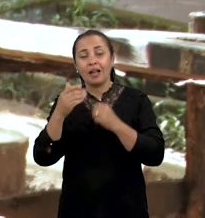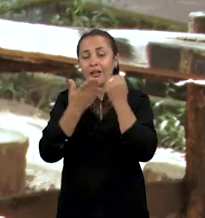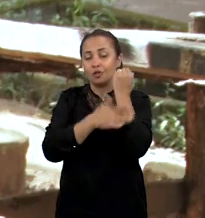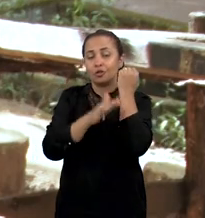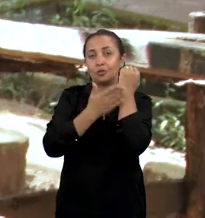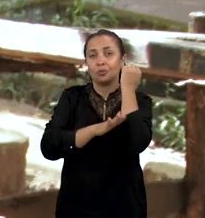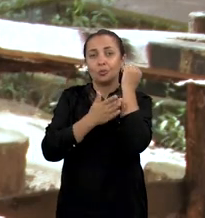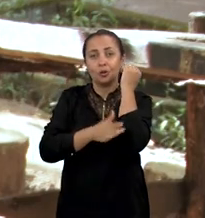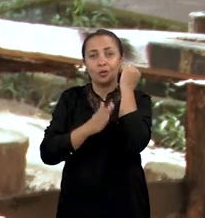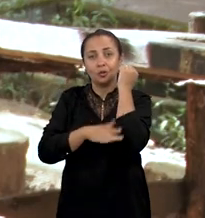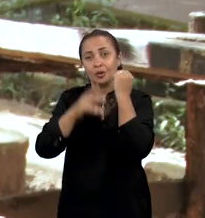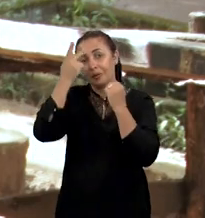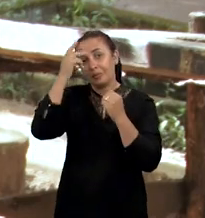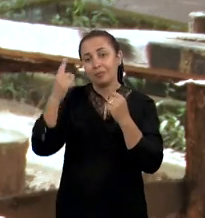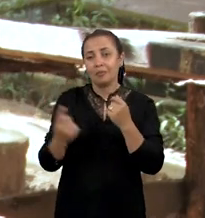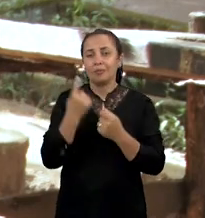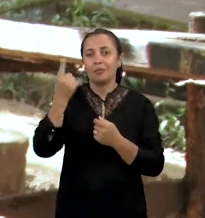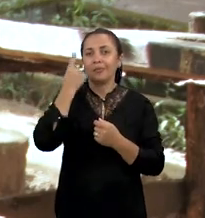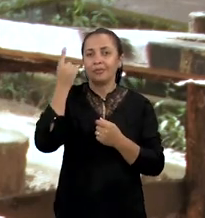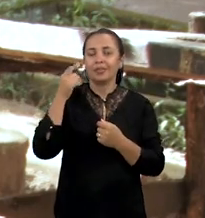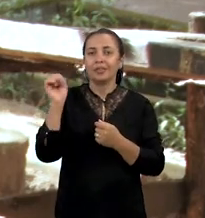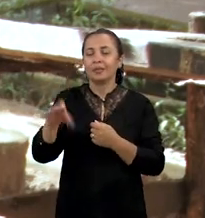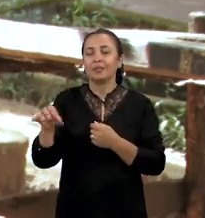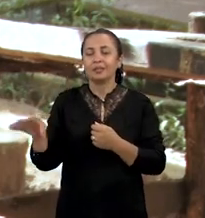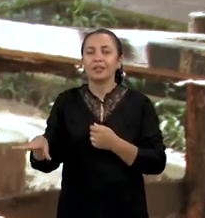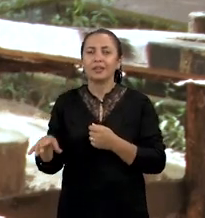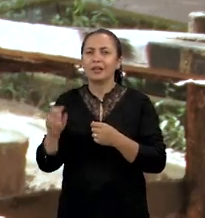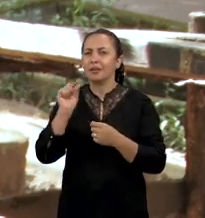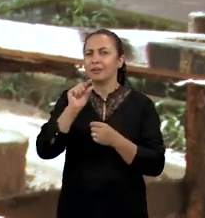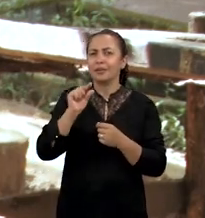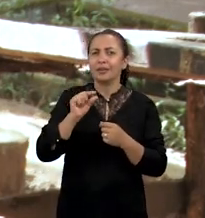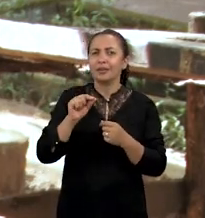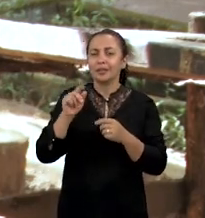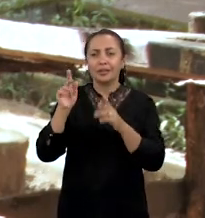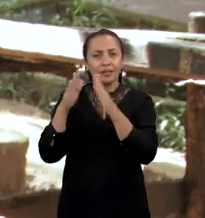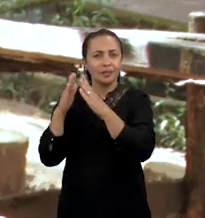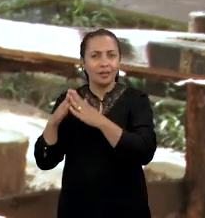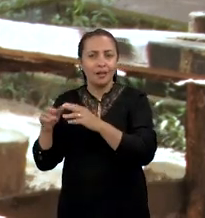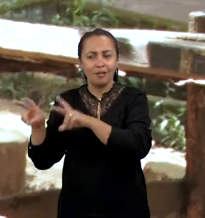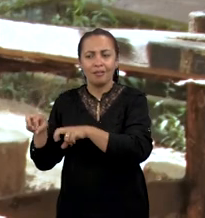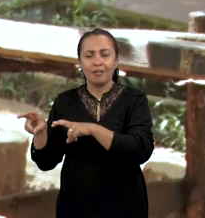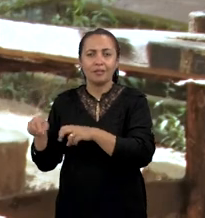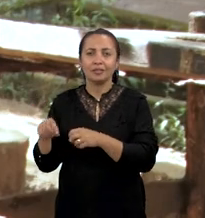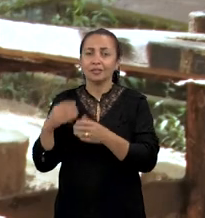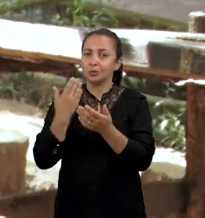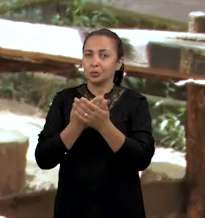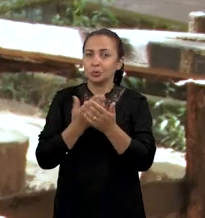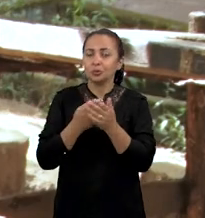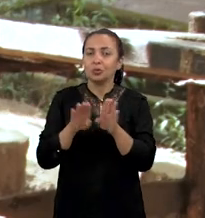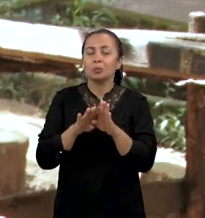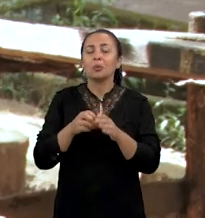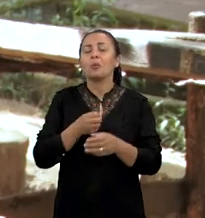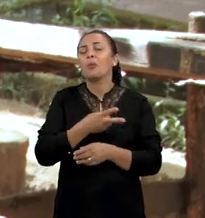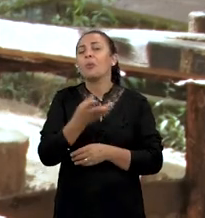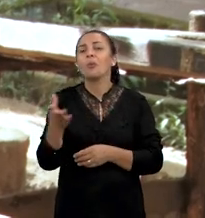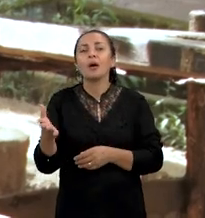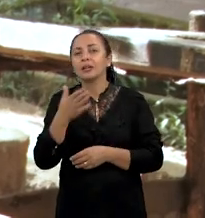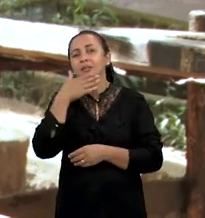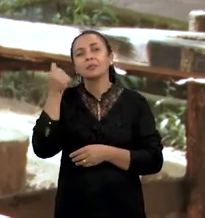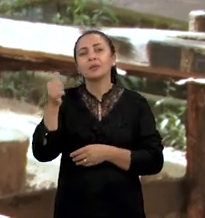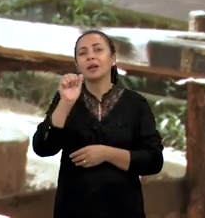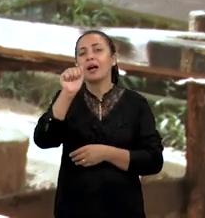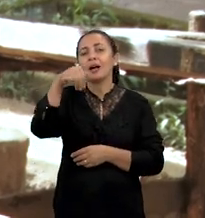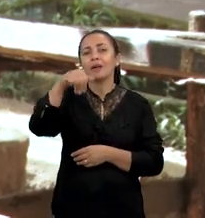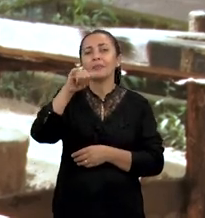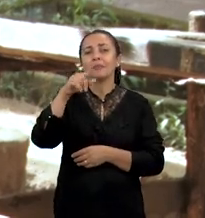mandioca para aumentar a produtividade nas pequenas propriedades. O estudo descobriu ainda quais as espécies mais ricas